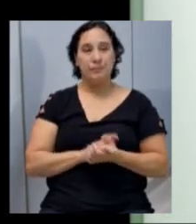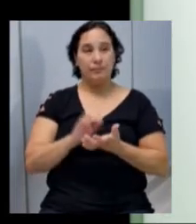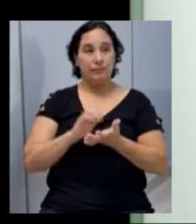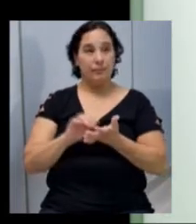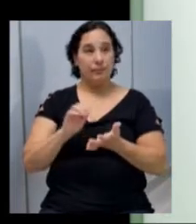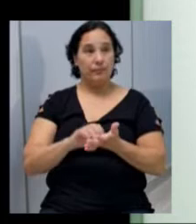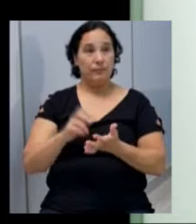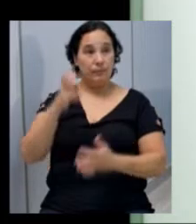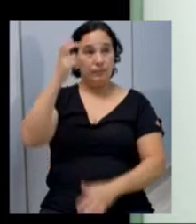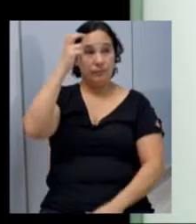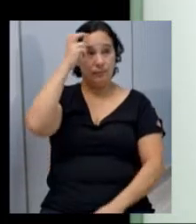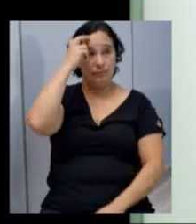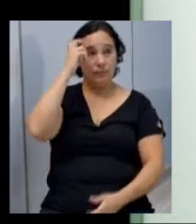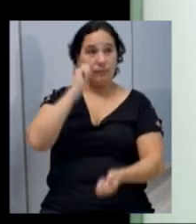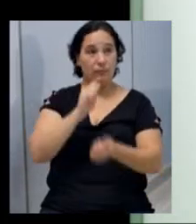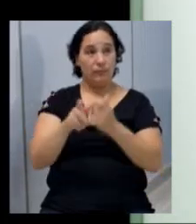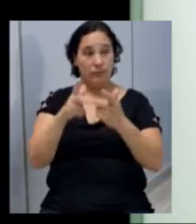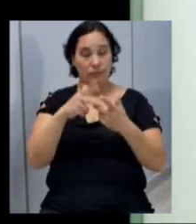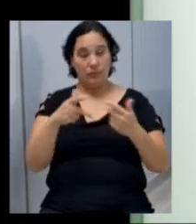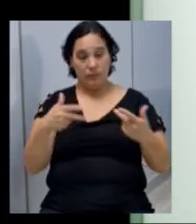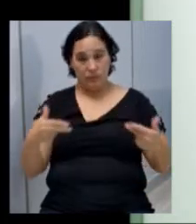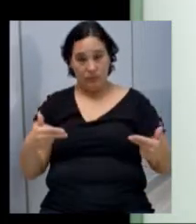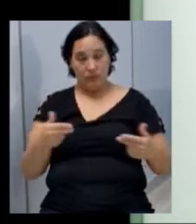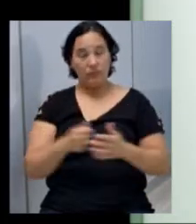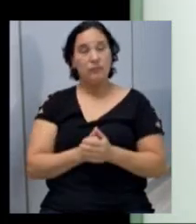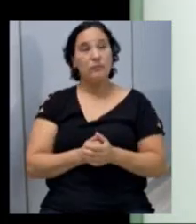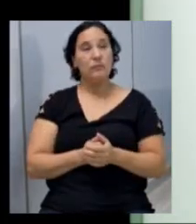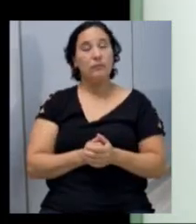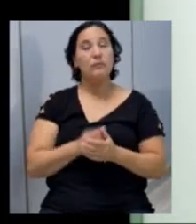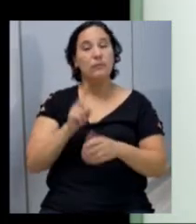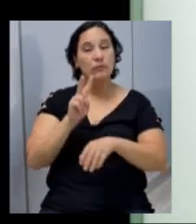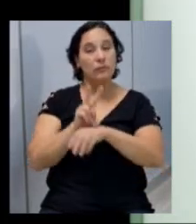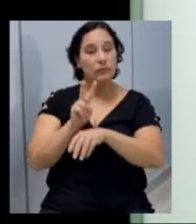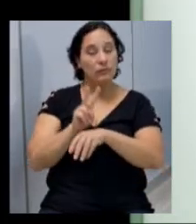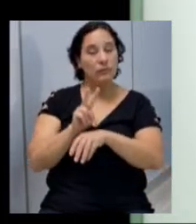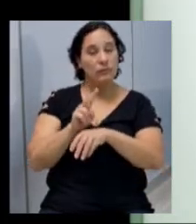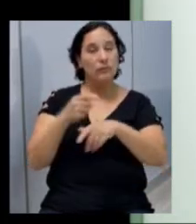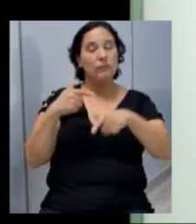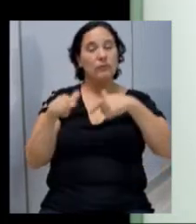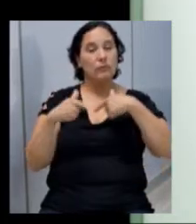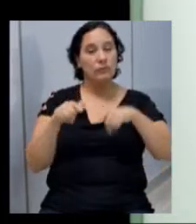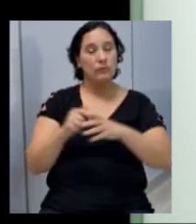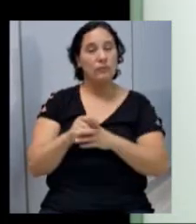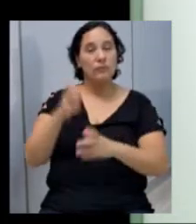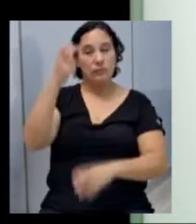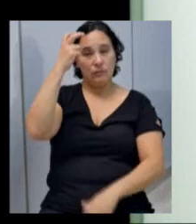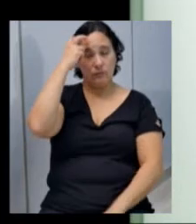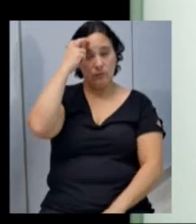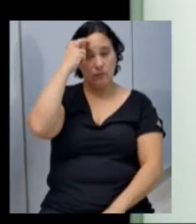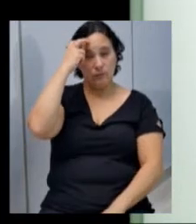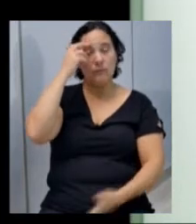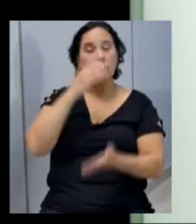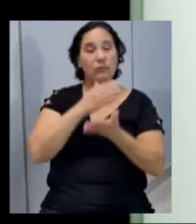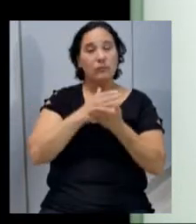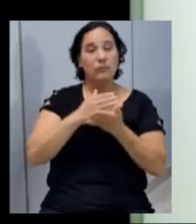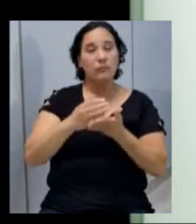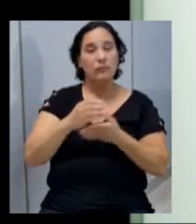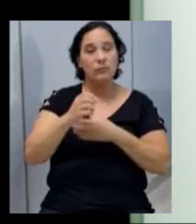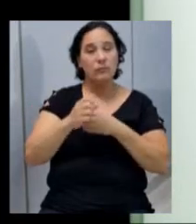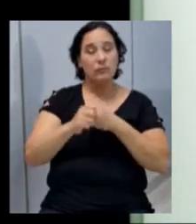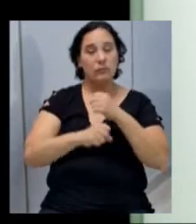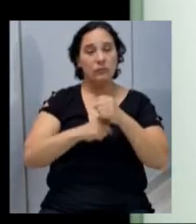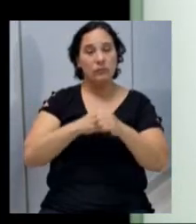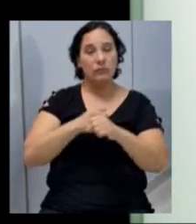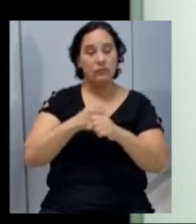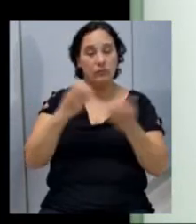Secretaria Municipal de Esportes, Cultura e Lazer, então a manutenção das atividades do Fundo de Cultura que foi implementado a partir do ano de